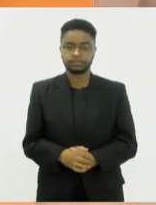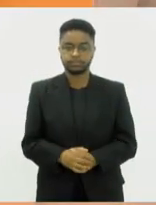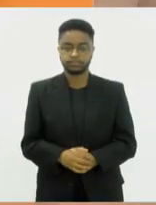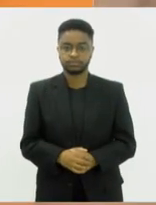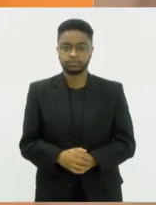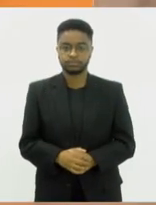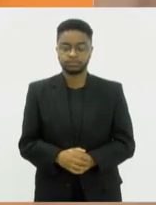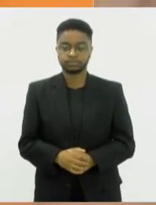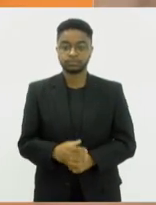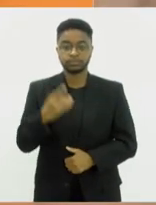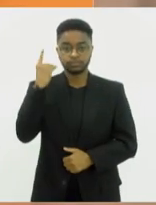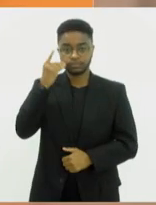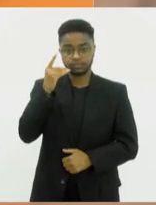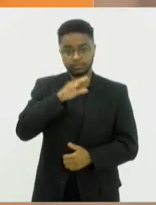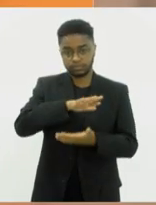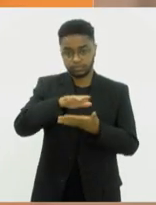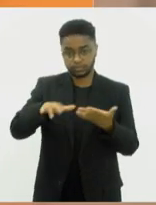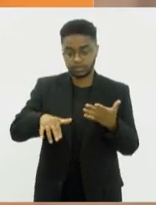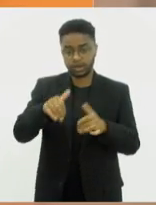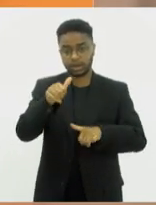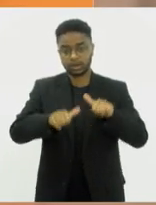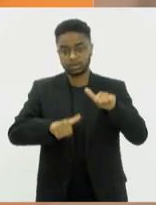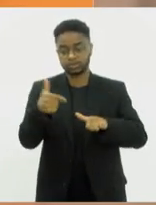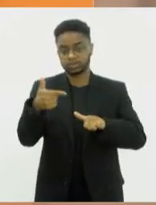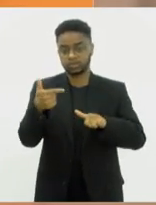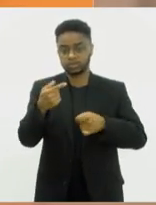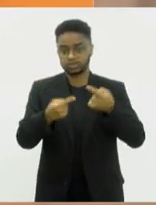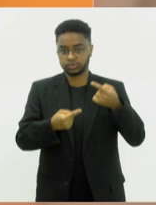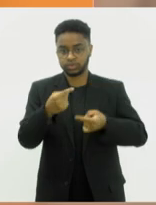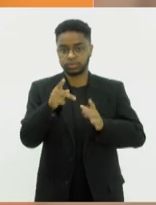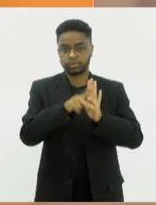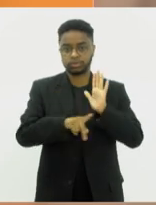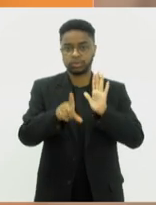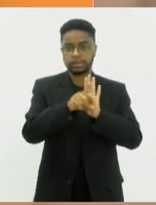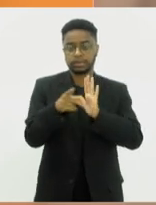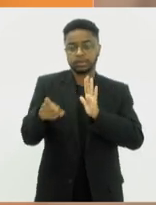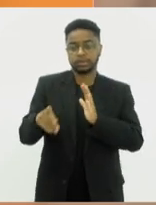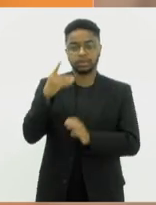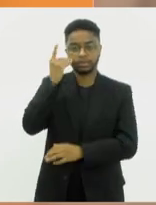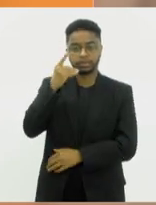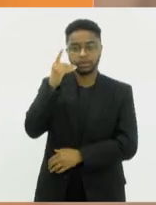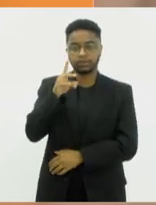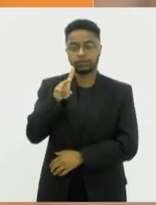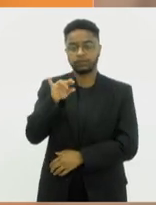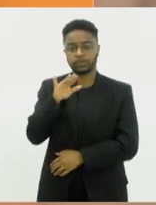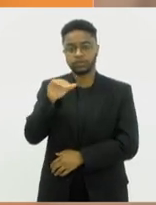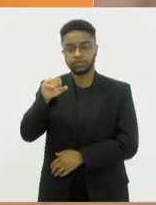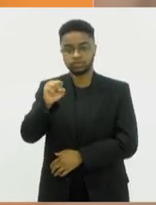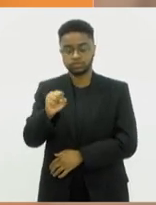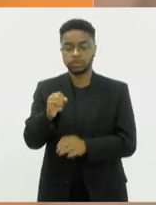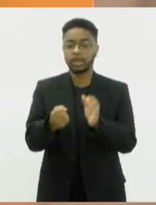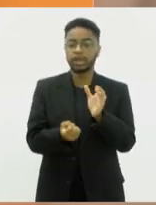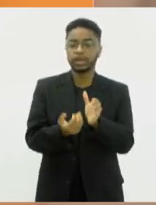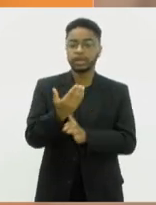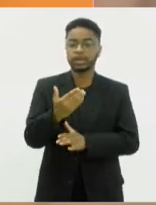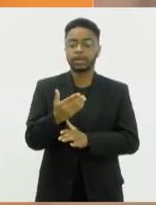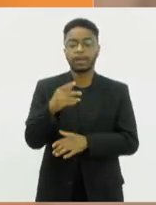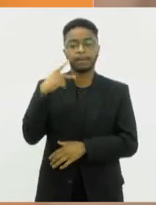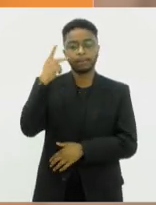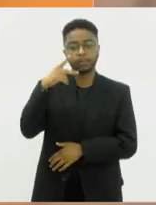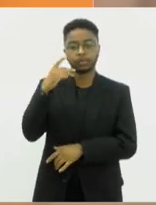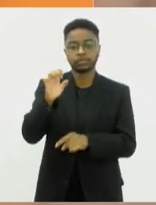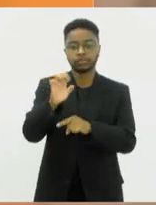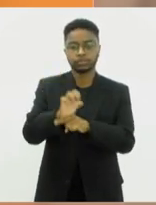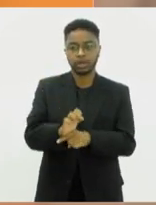Os parlamentares analisam em segunda discussão o projeto do deputado Vinícius Cozolino, que cria a política estadual